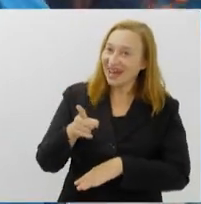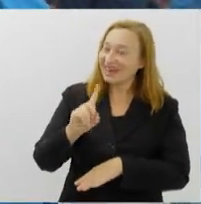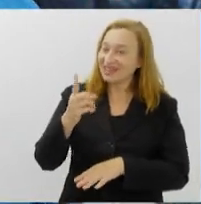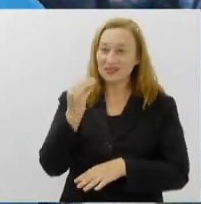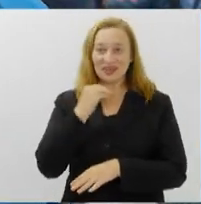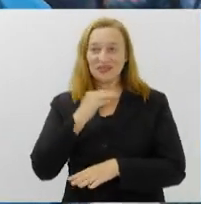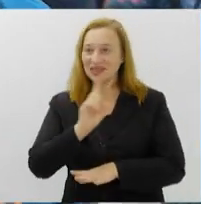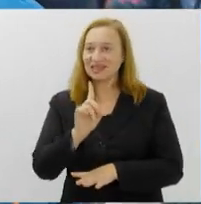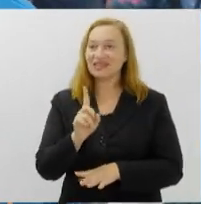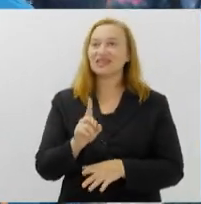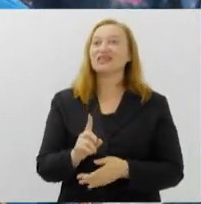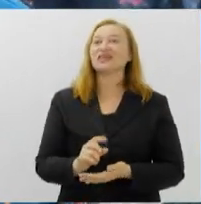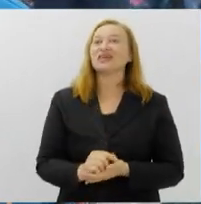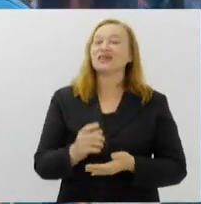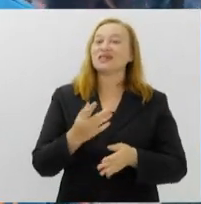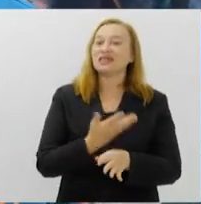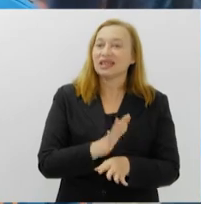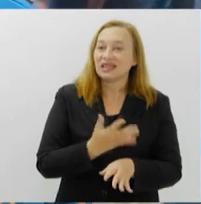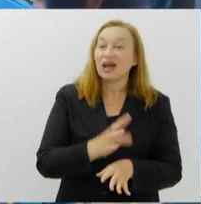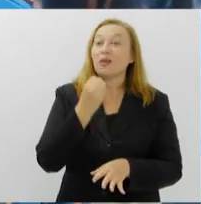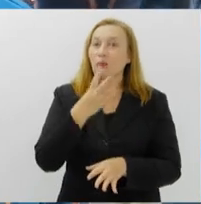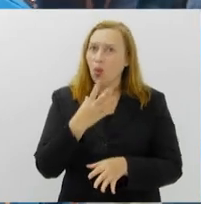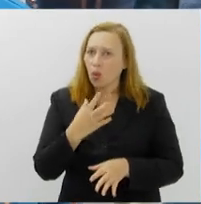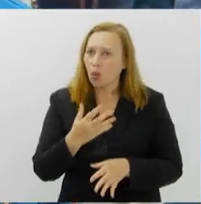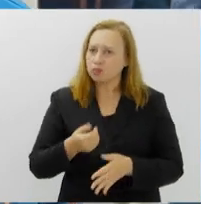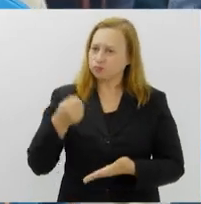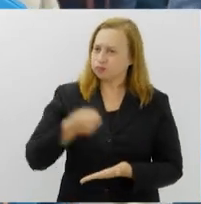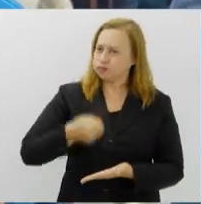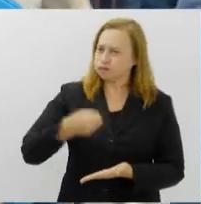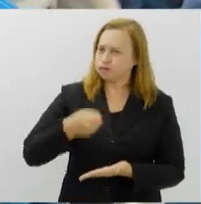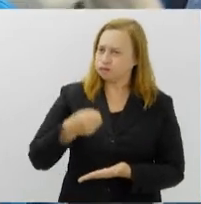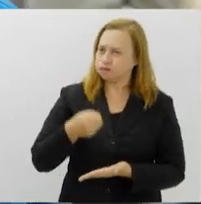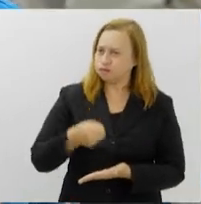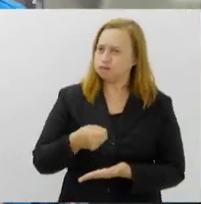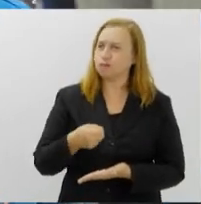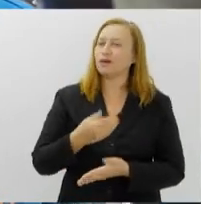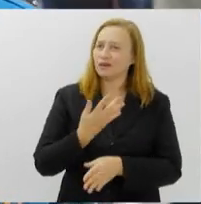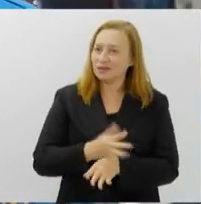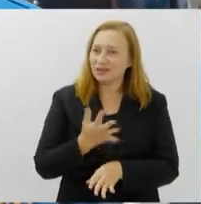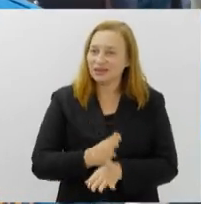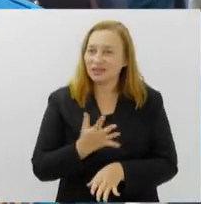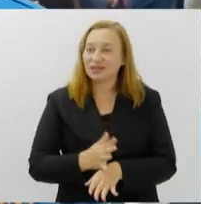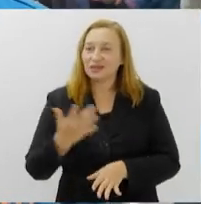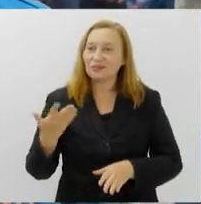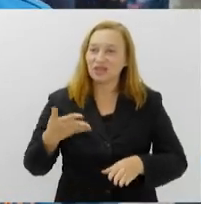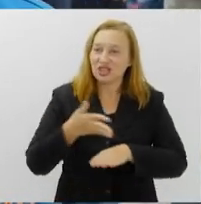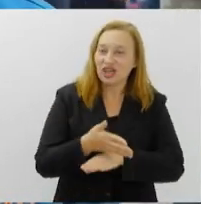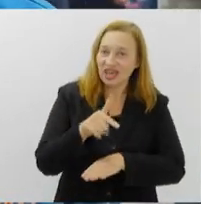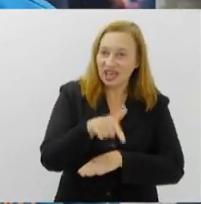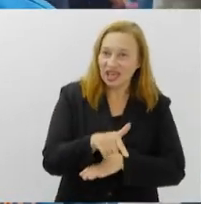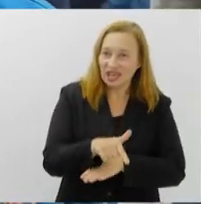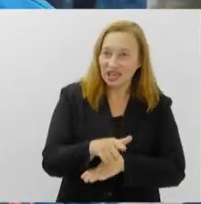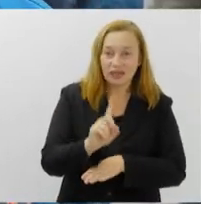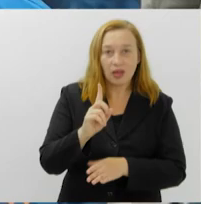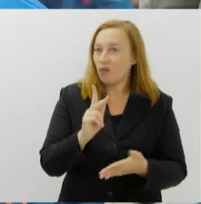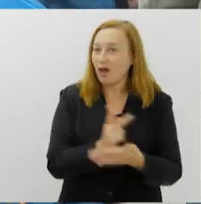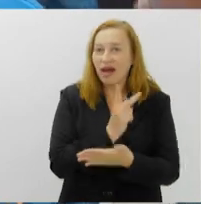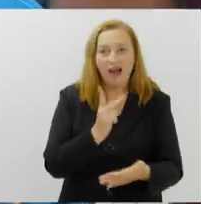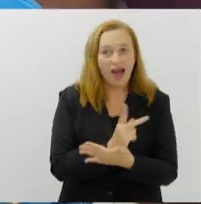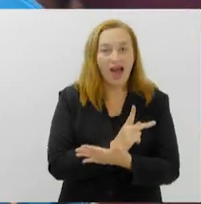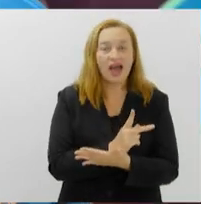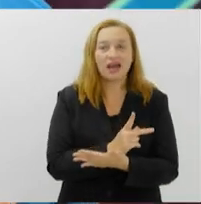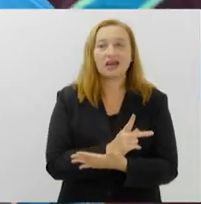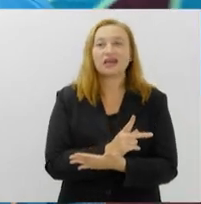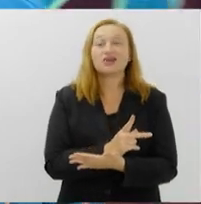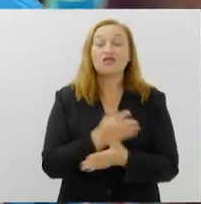fraquejar. Meu treinamento foi muito bom, foi muito duro, treinei pesado, para chegar aqui, não errar meu relacionamento,